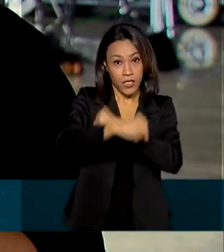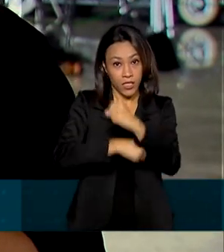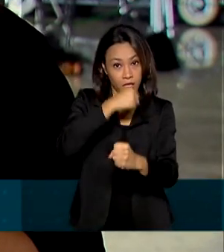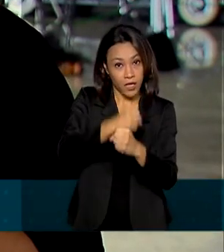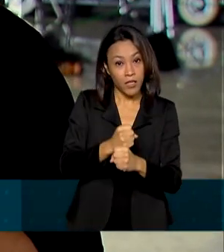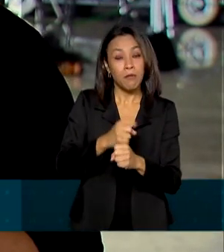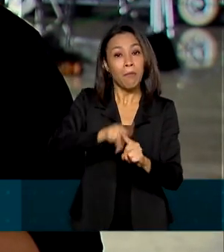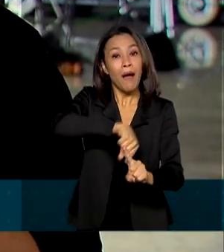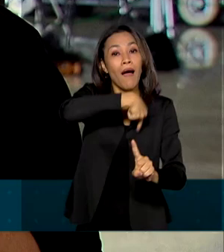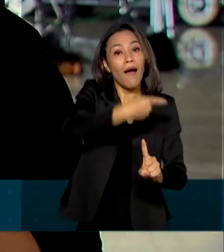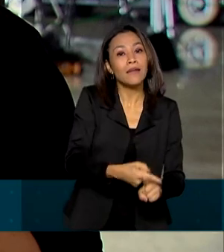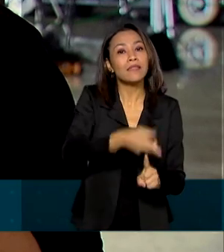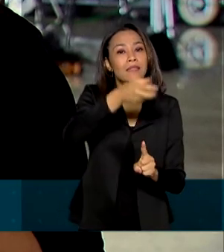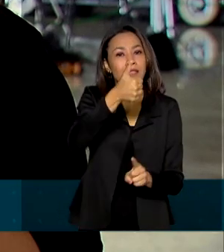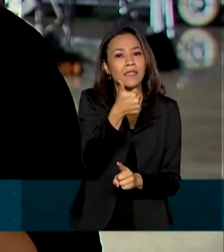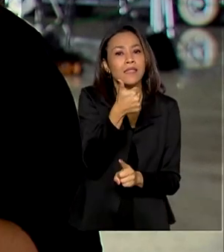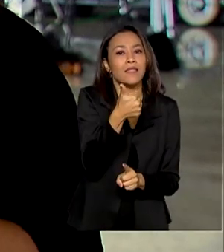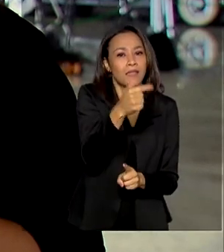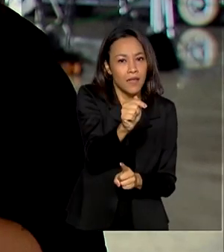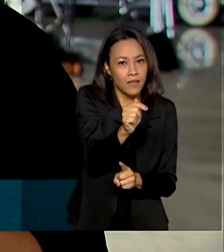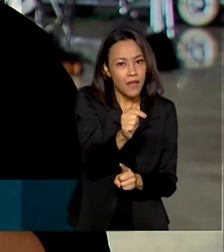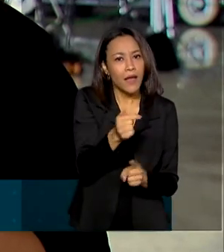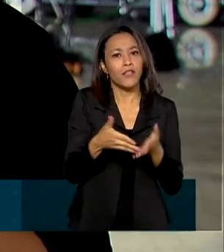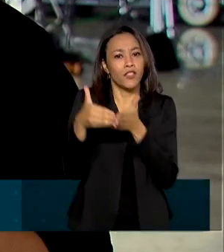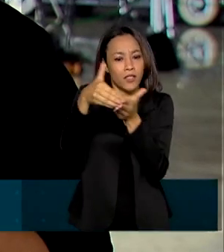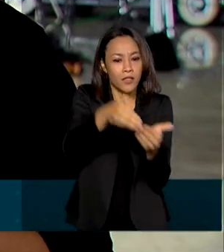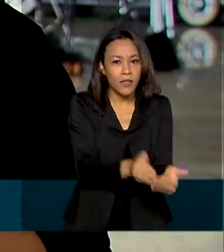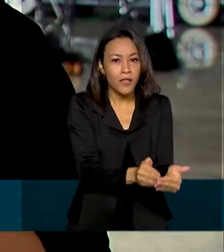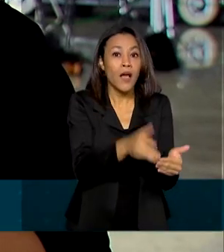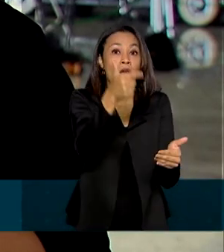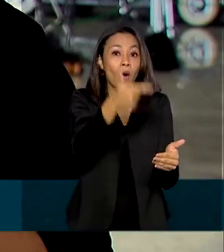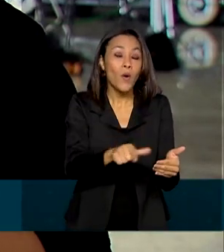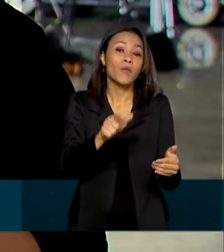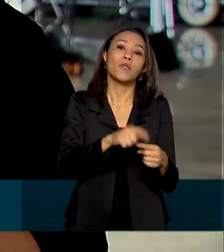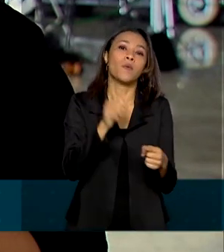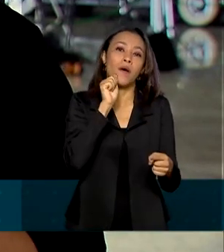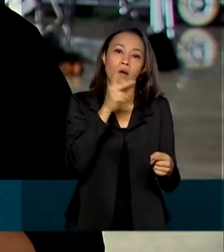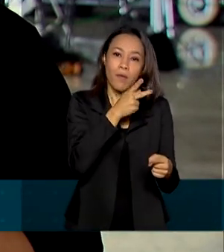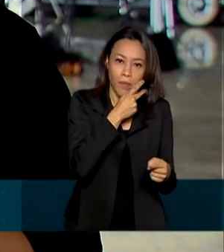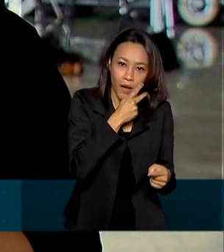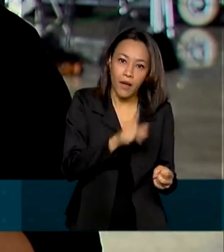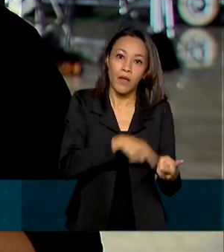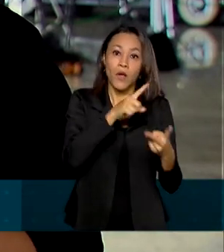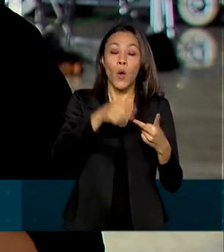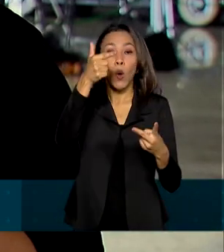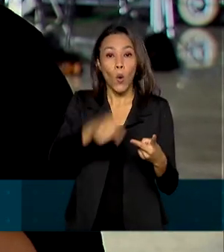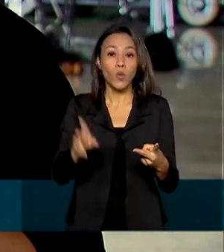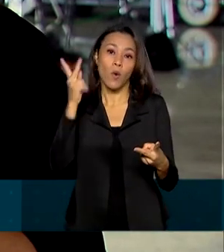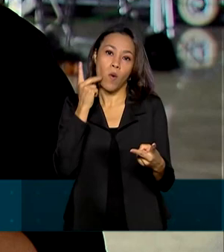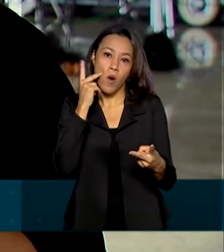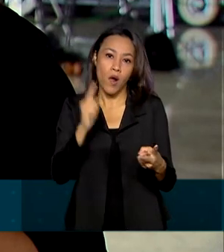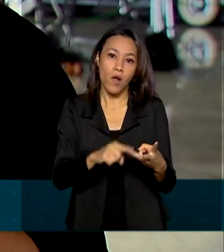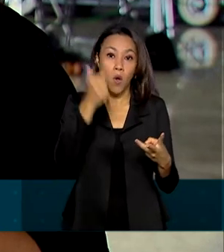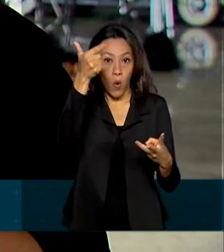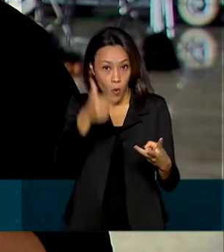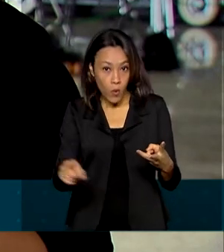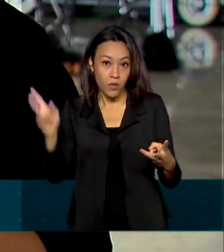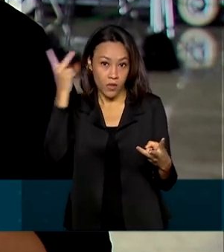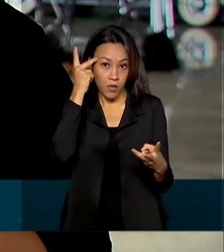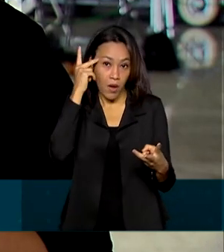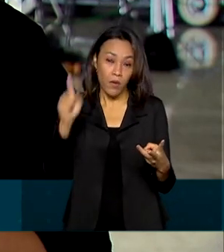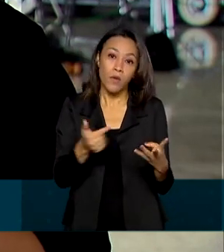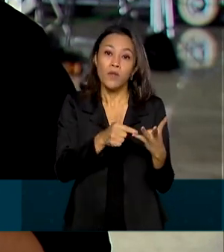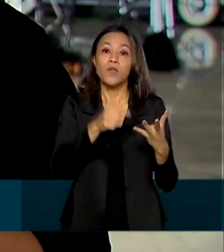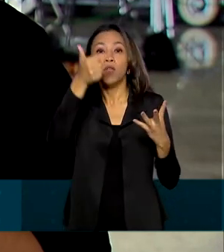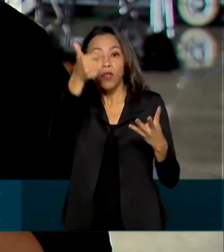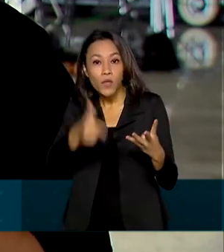outros 17 terminais em portos como o de Santana, no Amapá, o de Mucuripe, no Ceará, o de Santos, em São Paulo e o